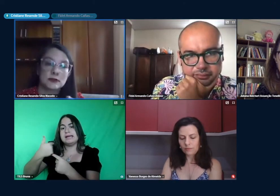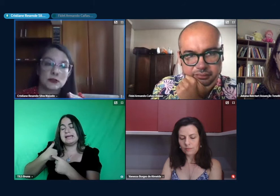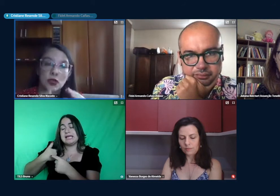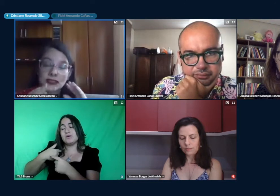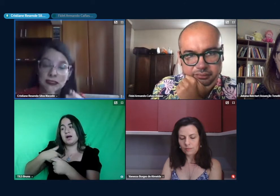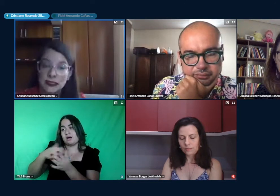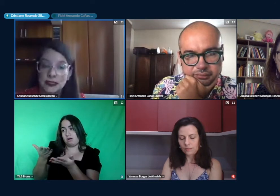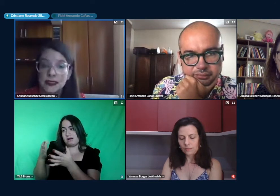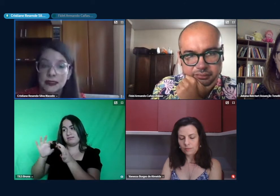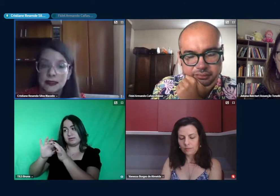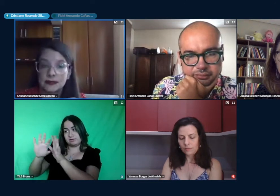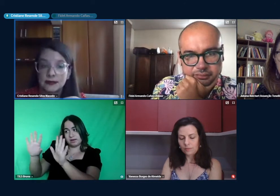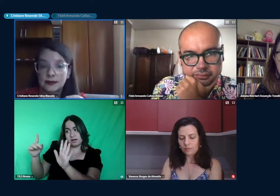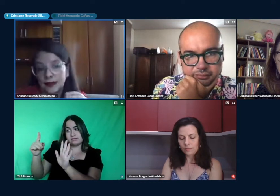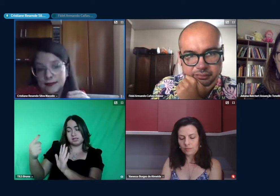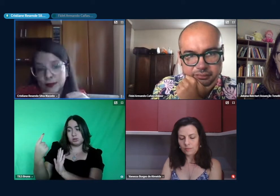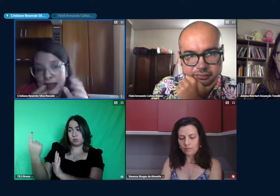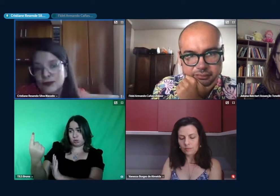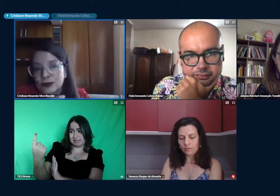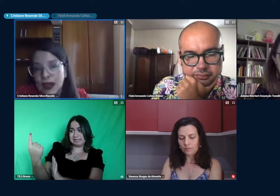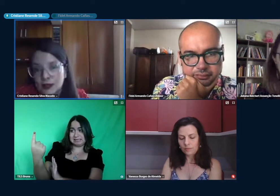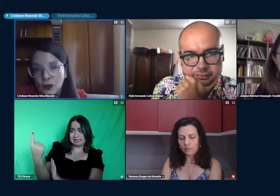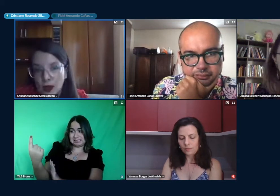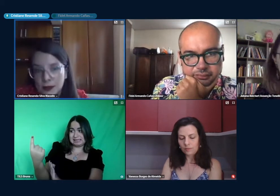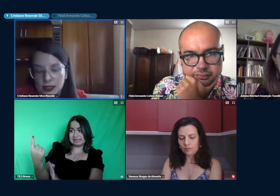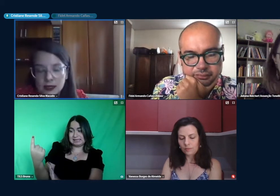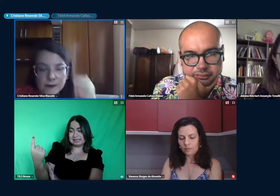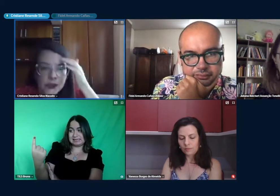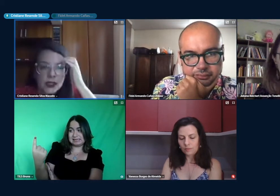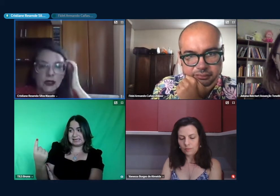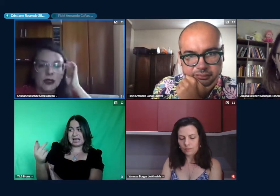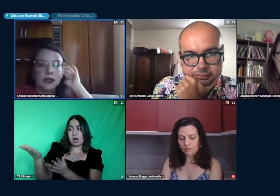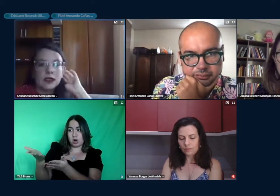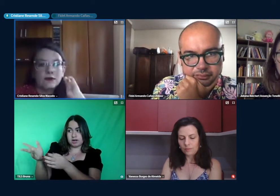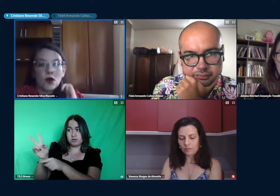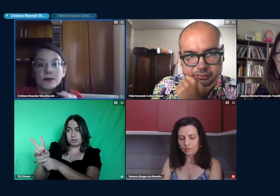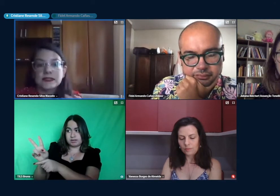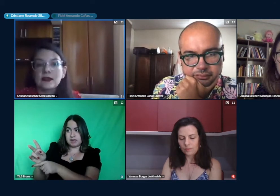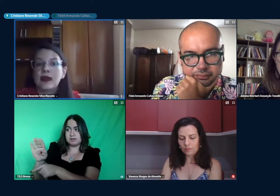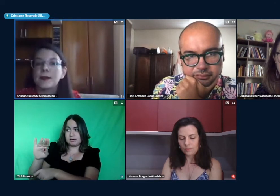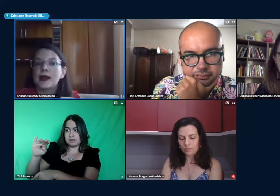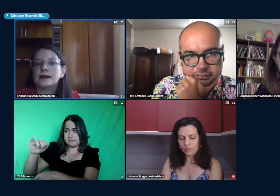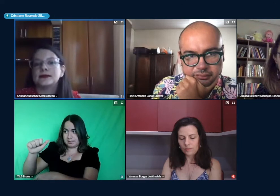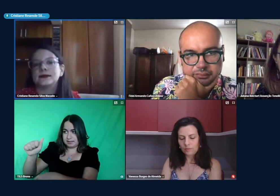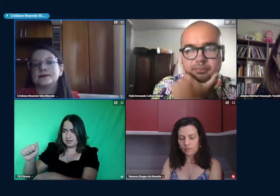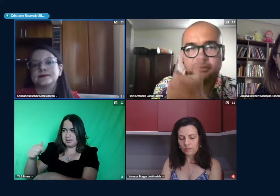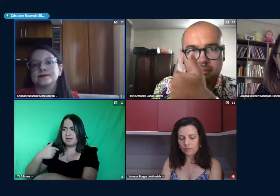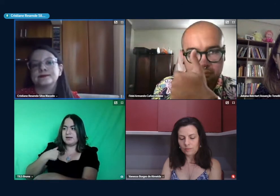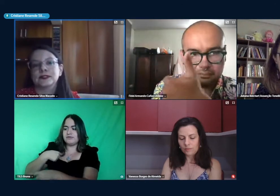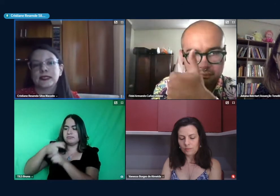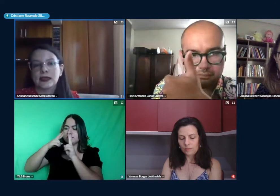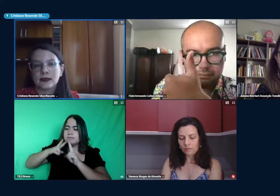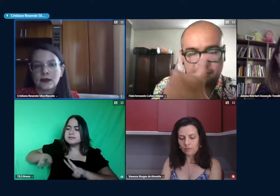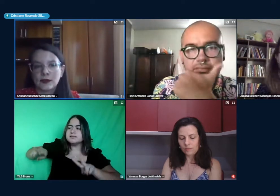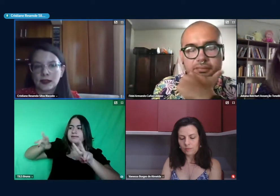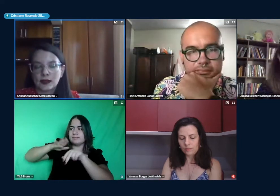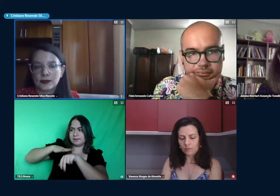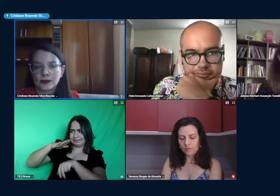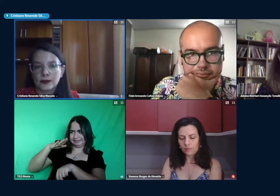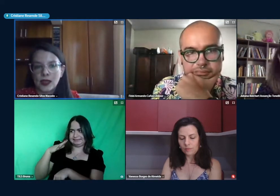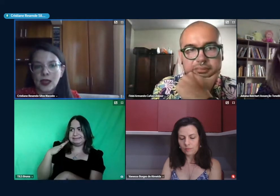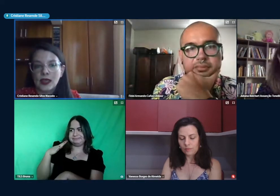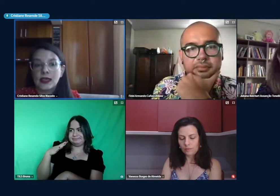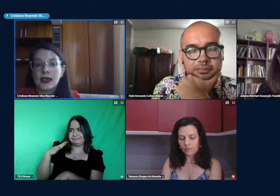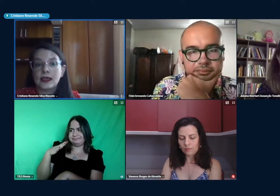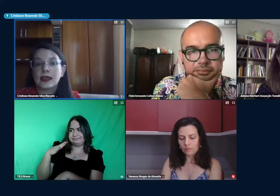mais sozinha e no trato com a Bia e vou observar mais sem intervir